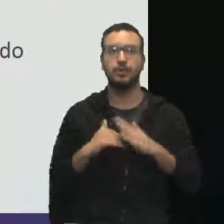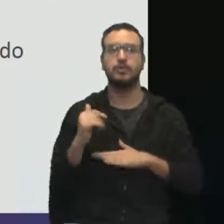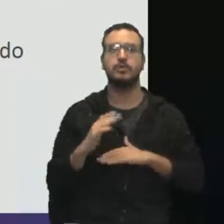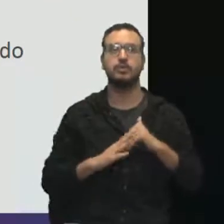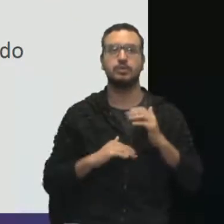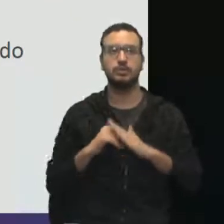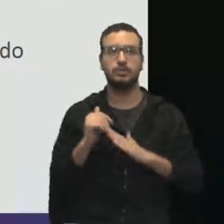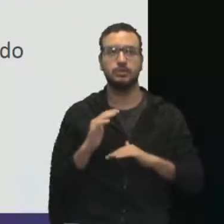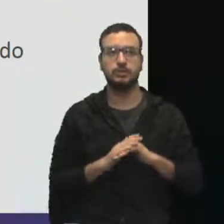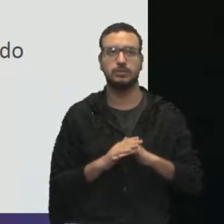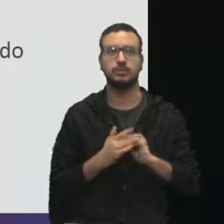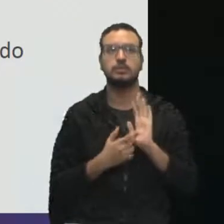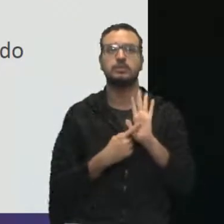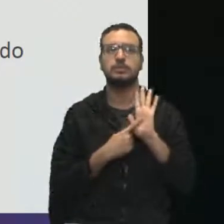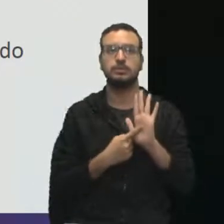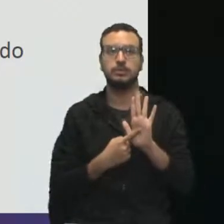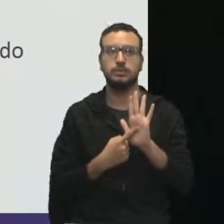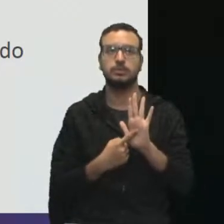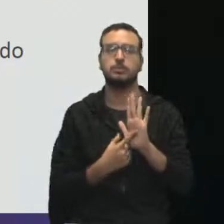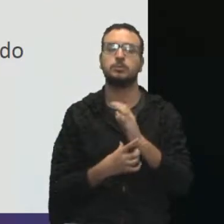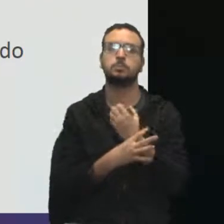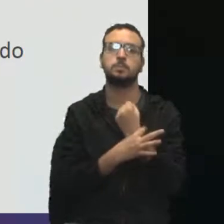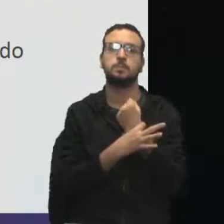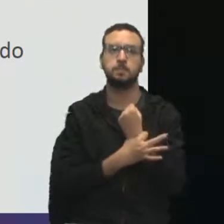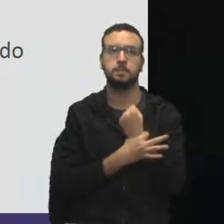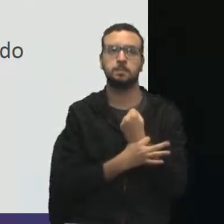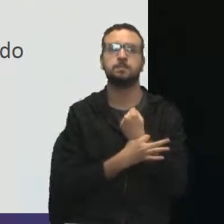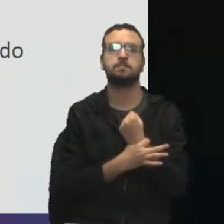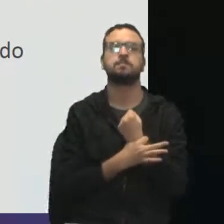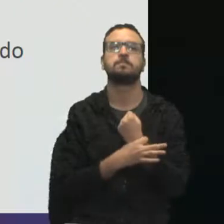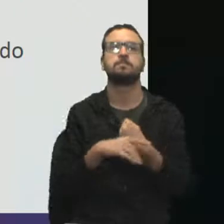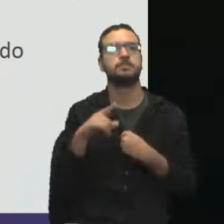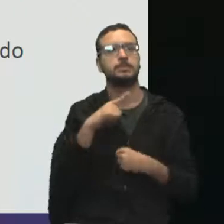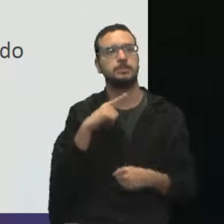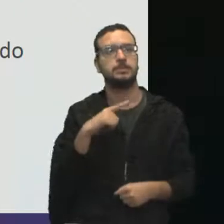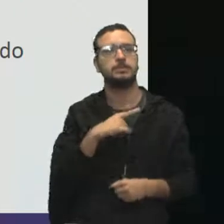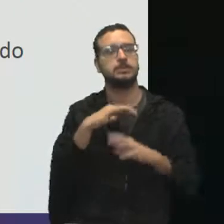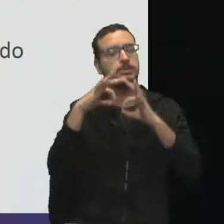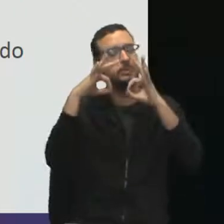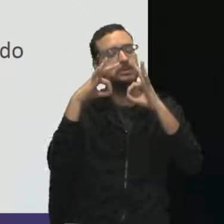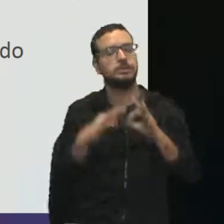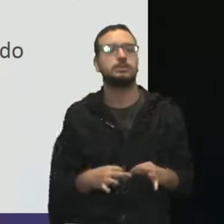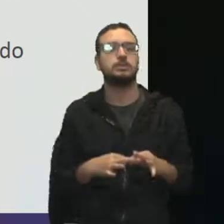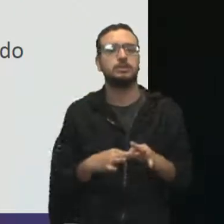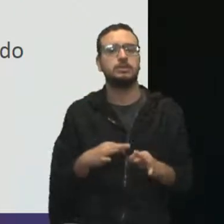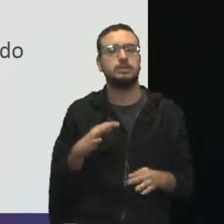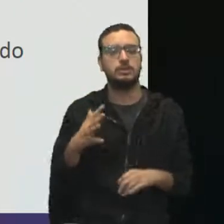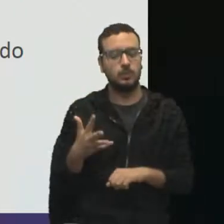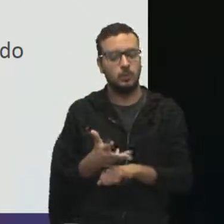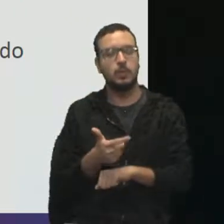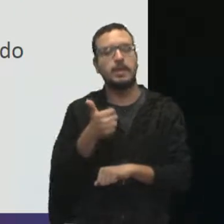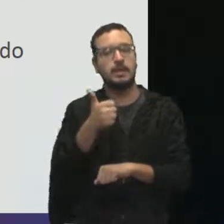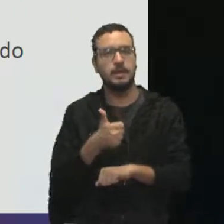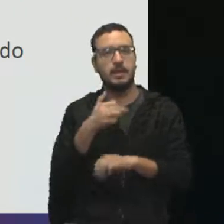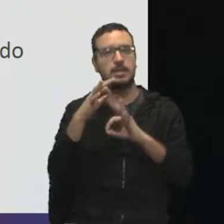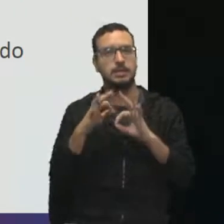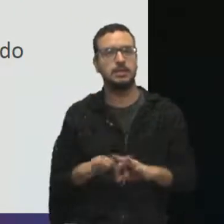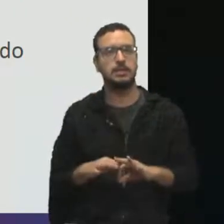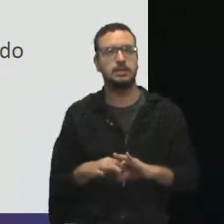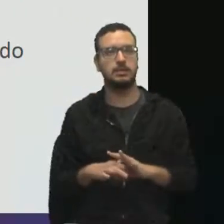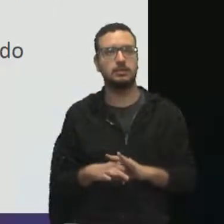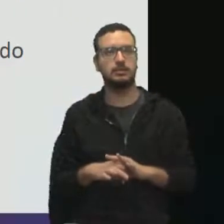atestam, que garantem que nós estamos cumprindo com a qualidade que prometemos.